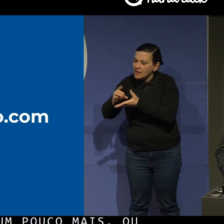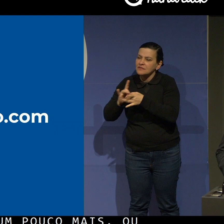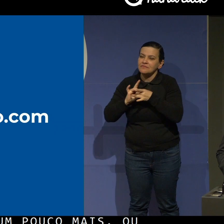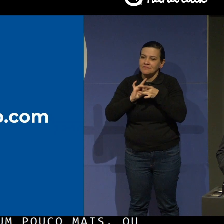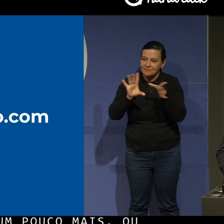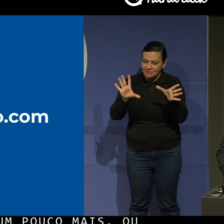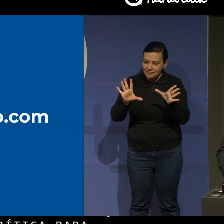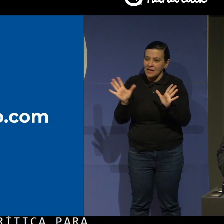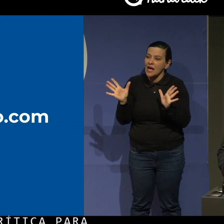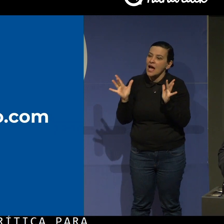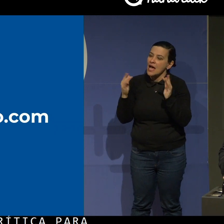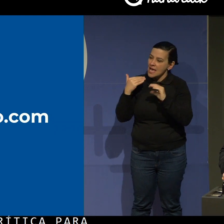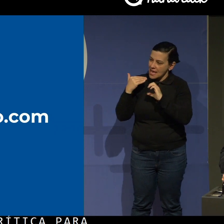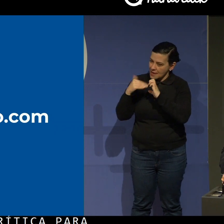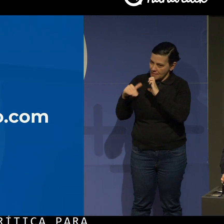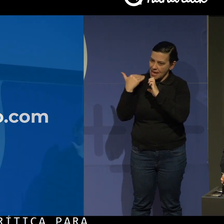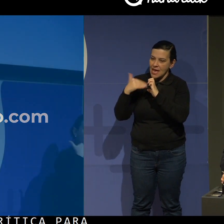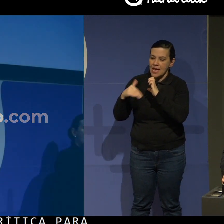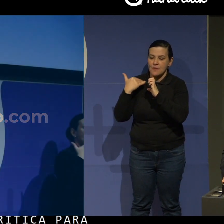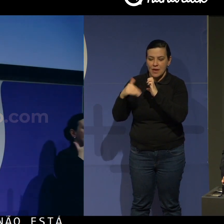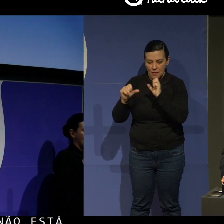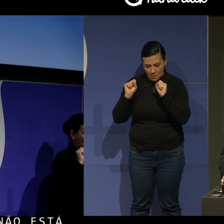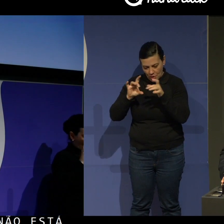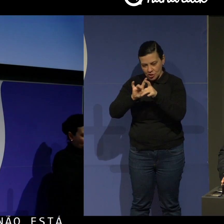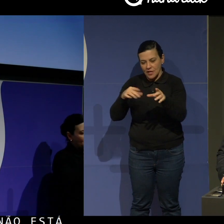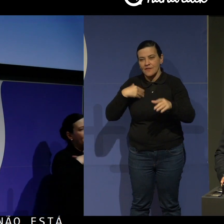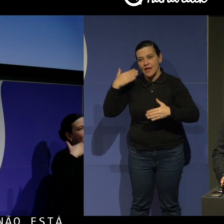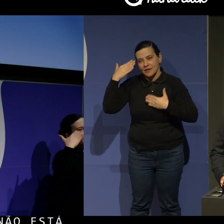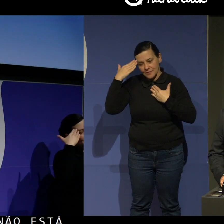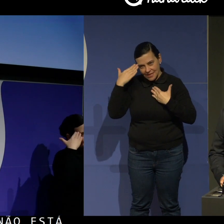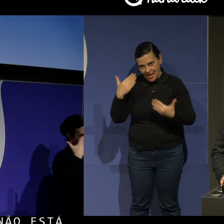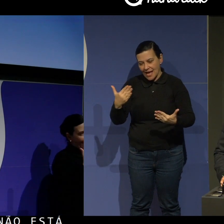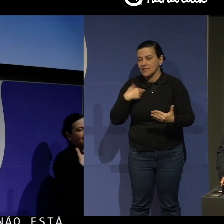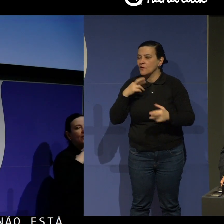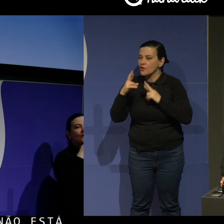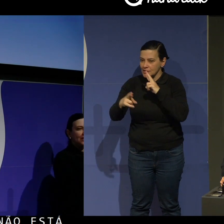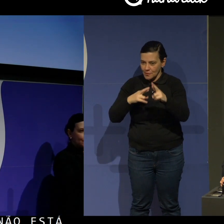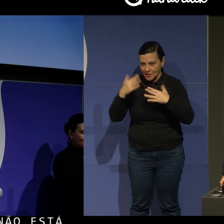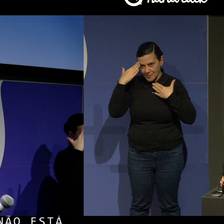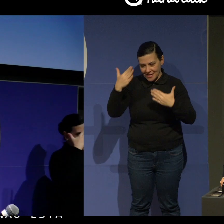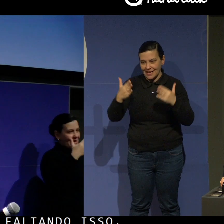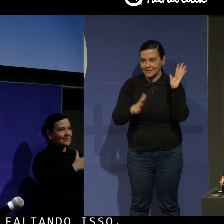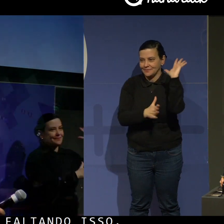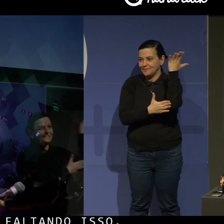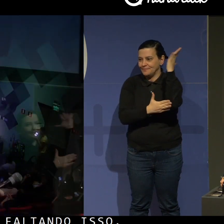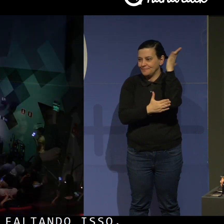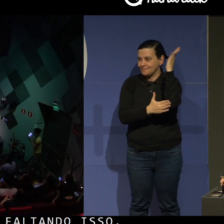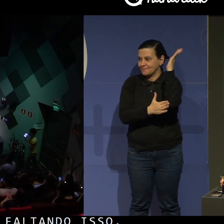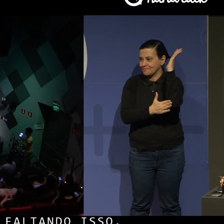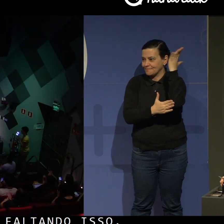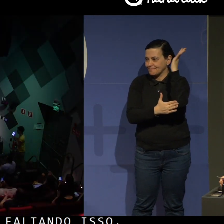favor, não hesitem em mandar e-mail, que eu vou responder e eu vou agradecer muito a contribuição de todos. Obrigado, Guilherme.